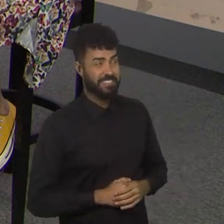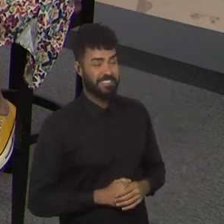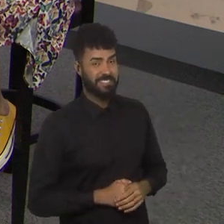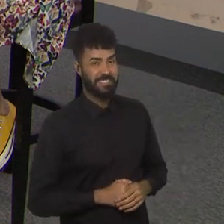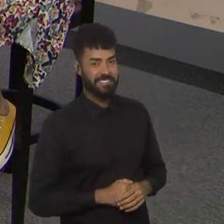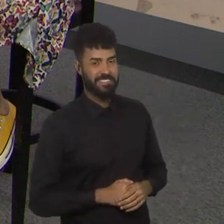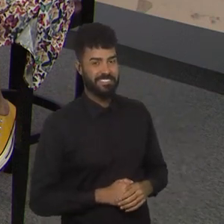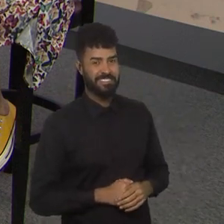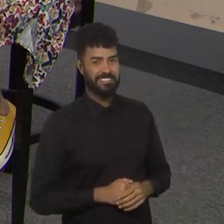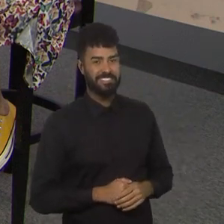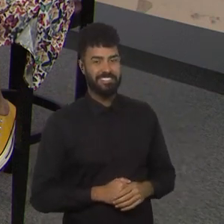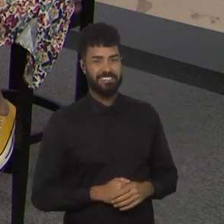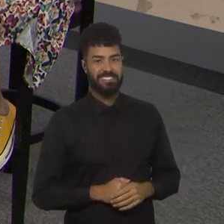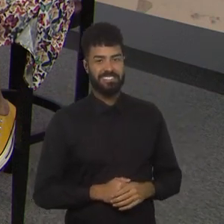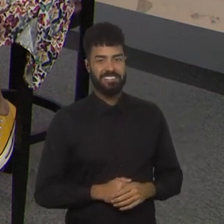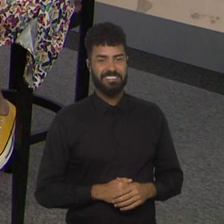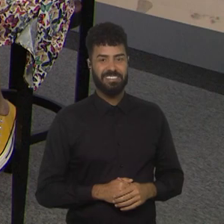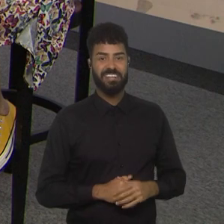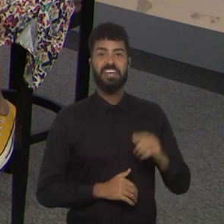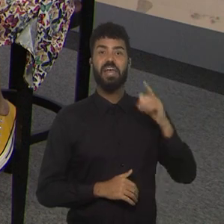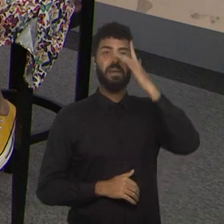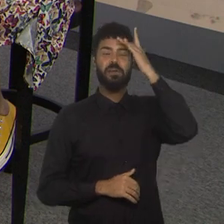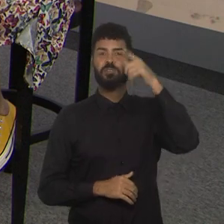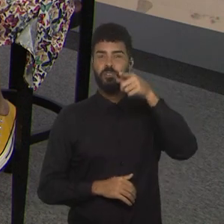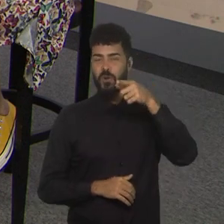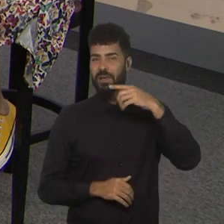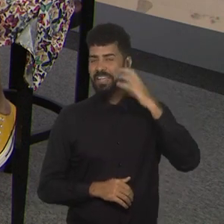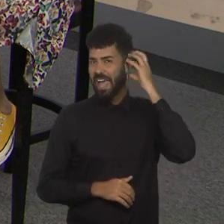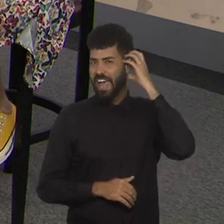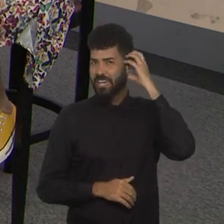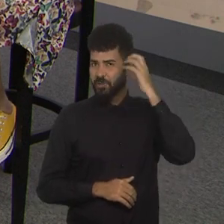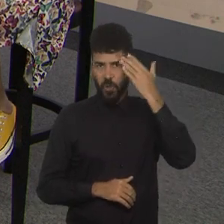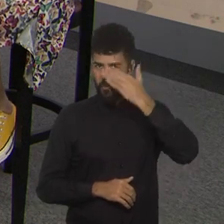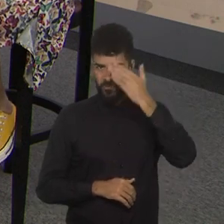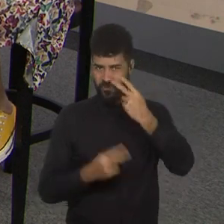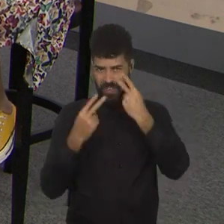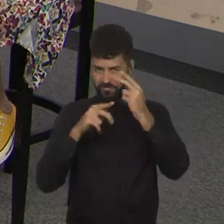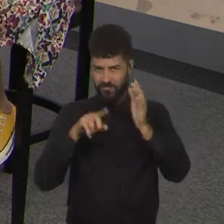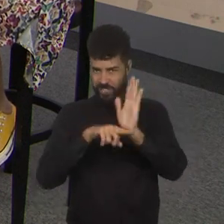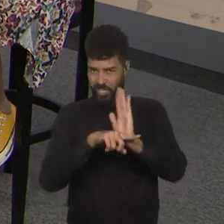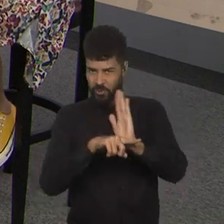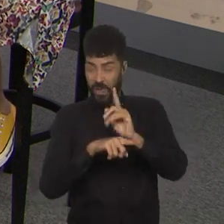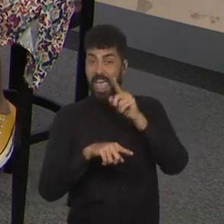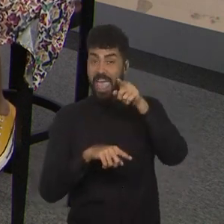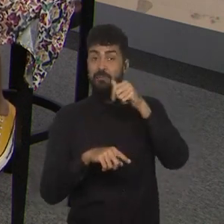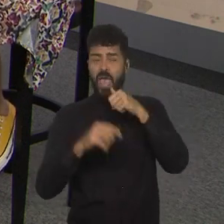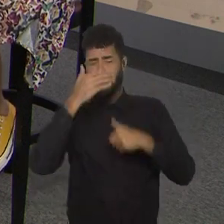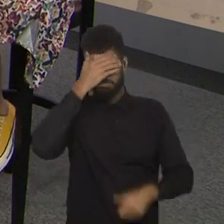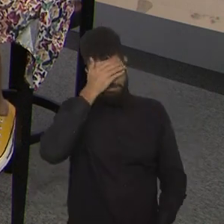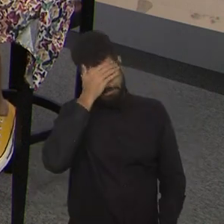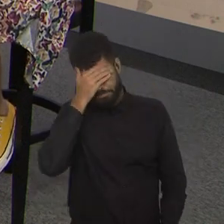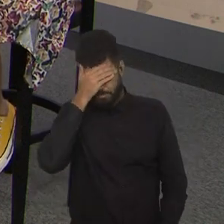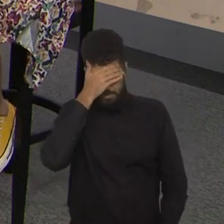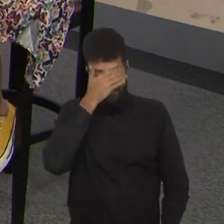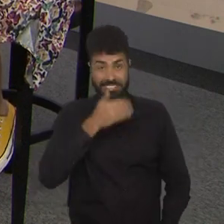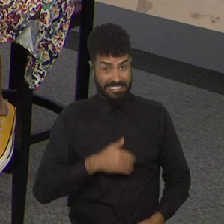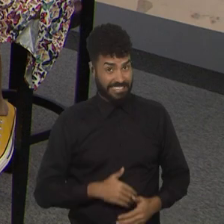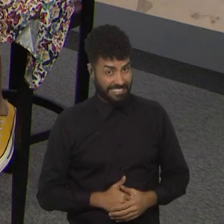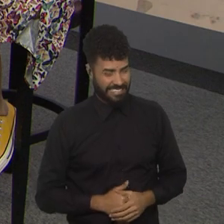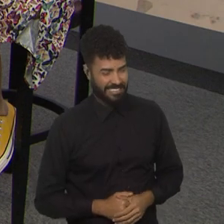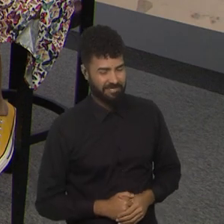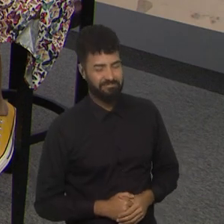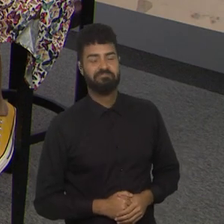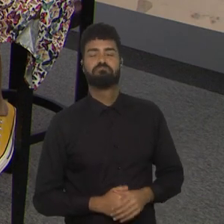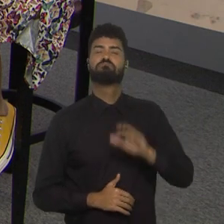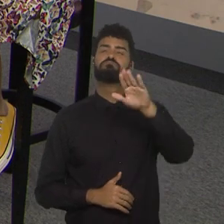Mas quem só está ouvindo a gente, olha, ela abaixou a cabeça desesperada. Então, vamos lá, eu, só uma coisinha que eu acho que a gente